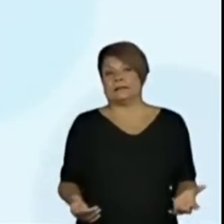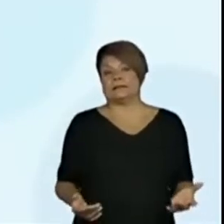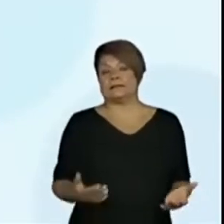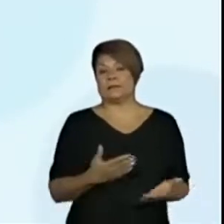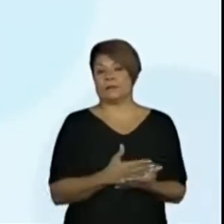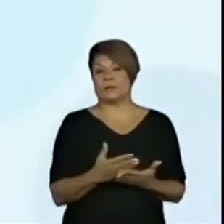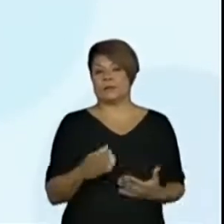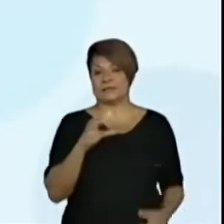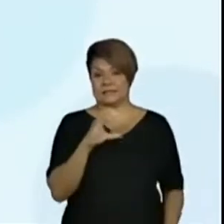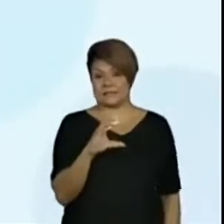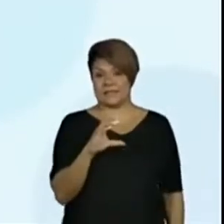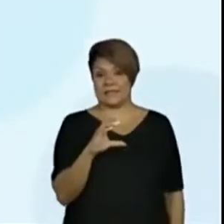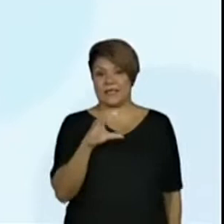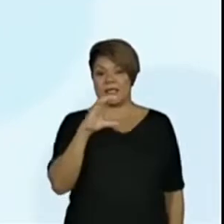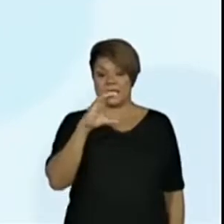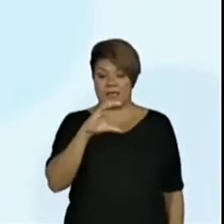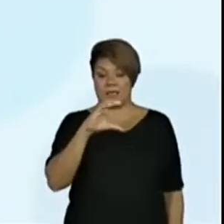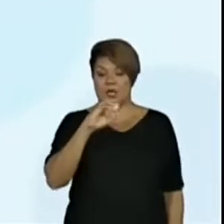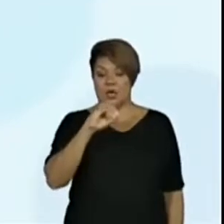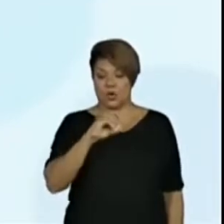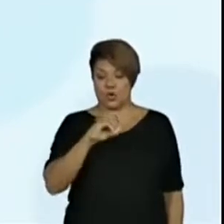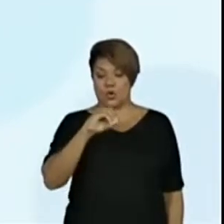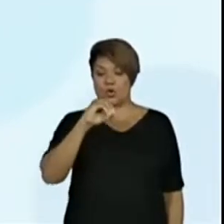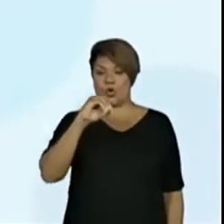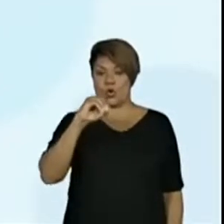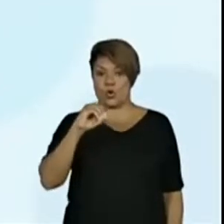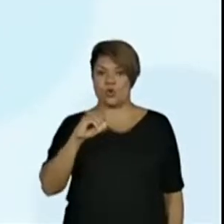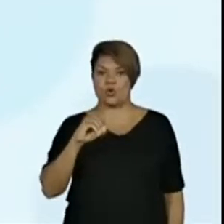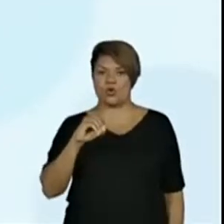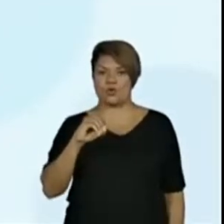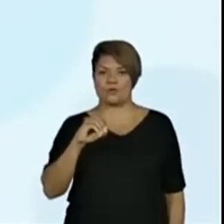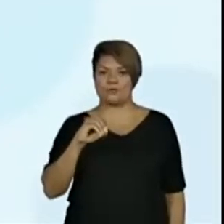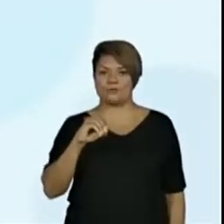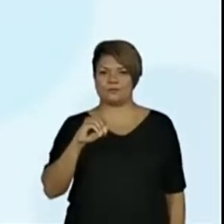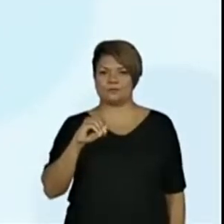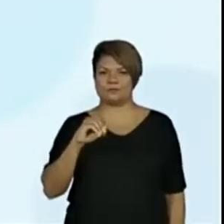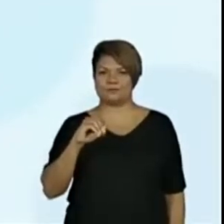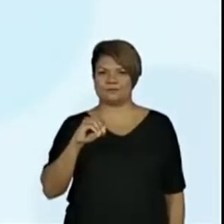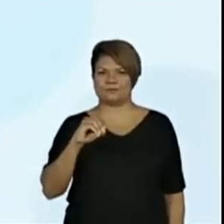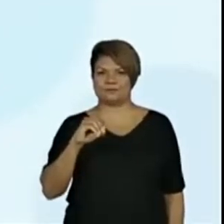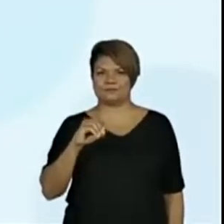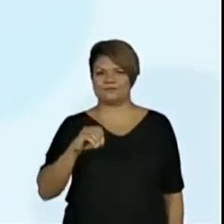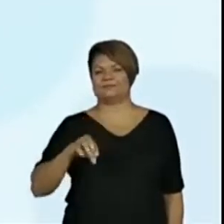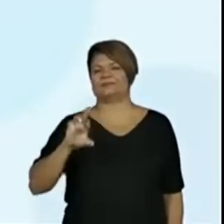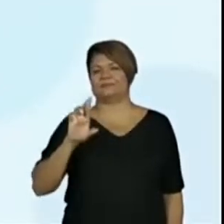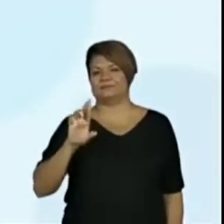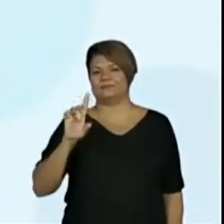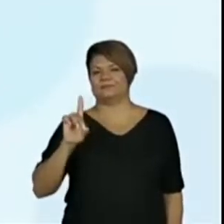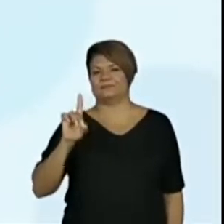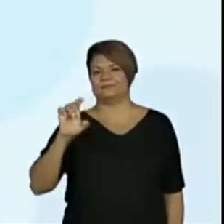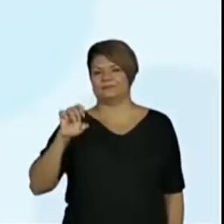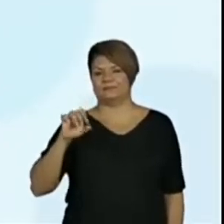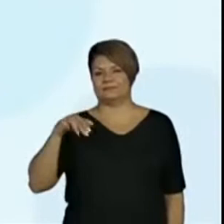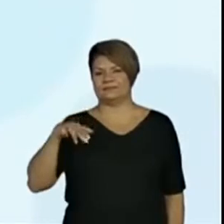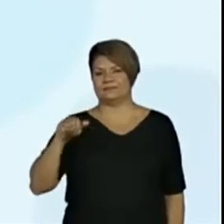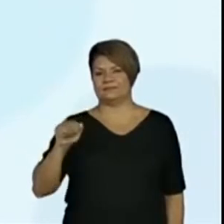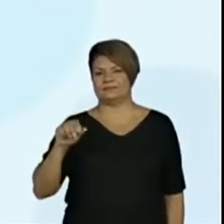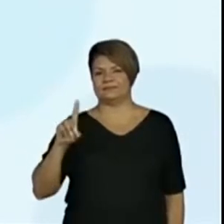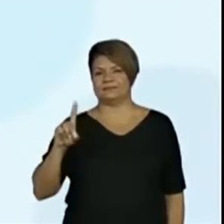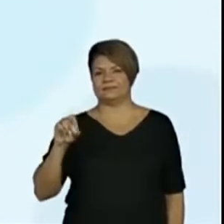com C e tem duas letras O, porque ele fica coordenador.